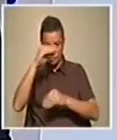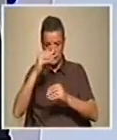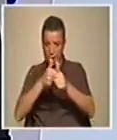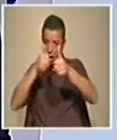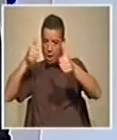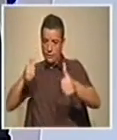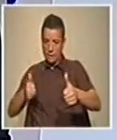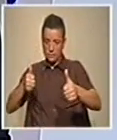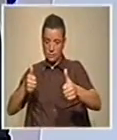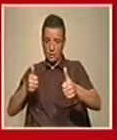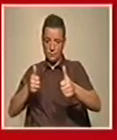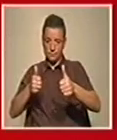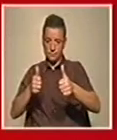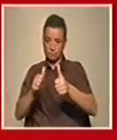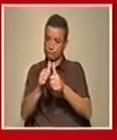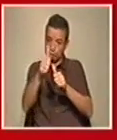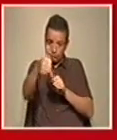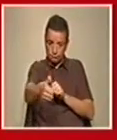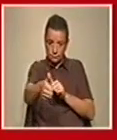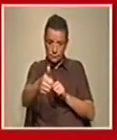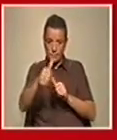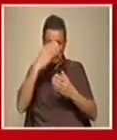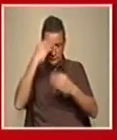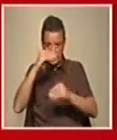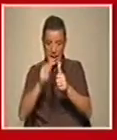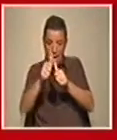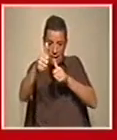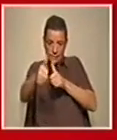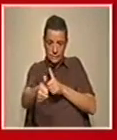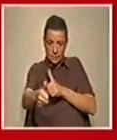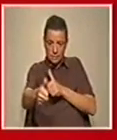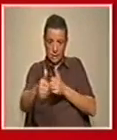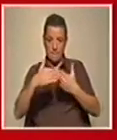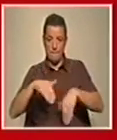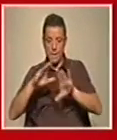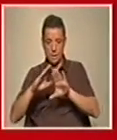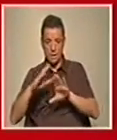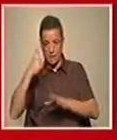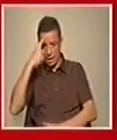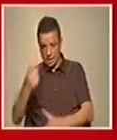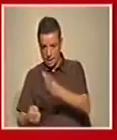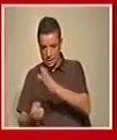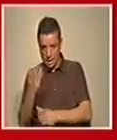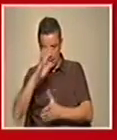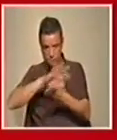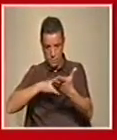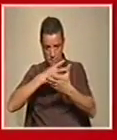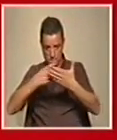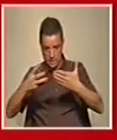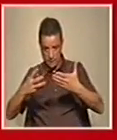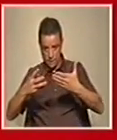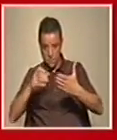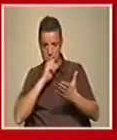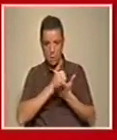claramente, uma das prioridades iniciais. Vamos ver o que é nós conseguimos. Nós criar uma plataforma comum onde